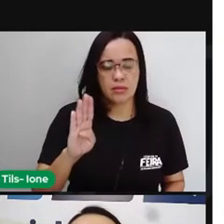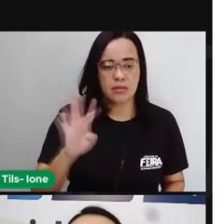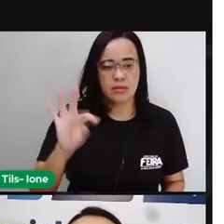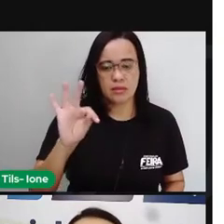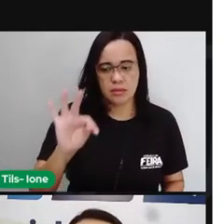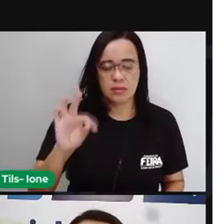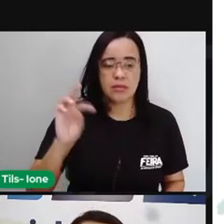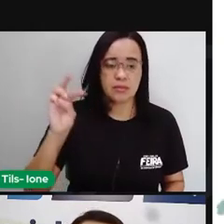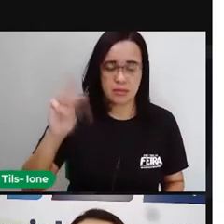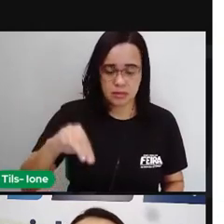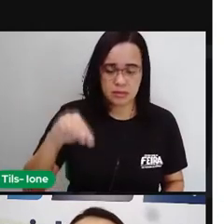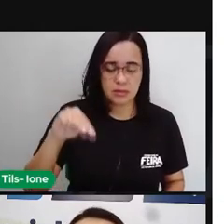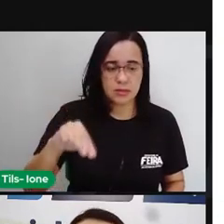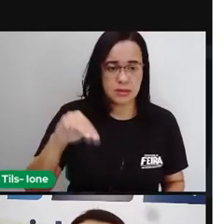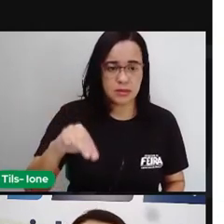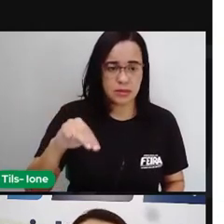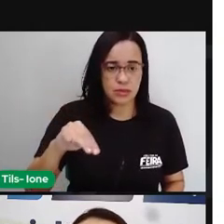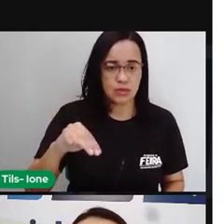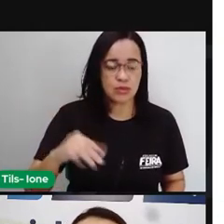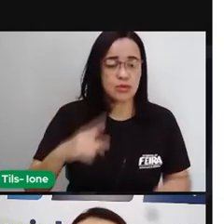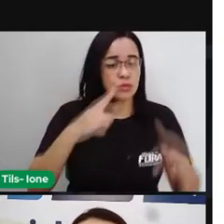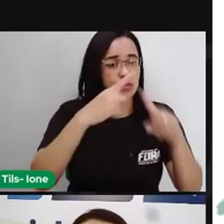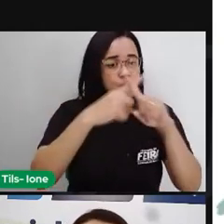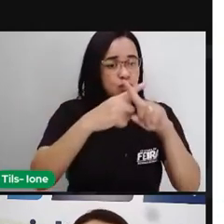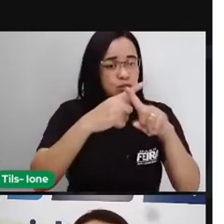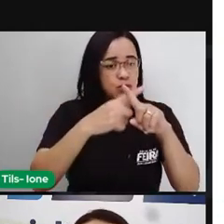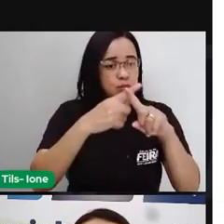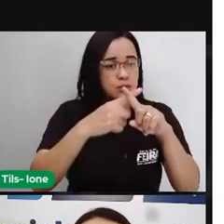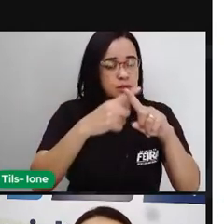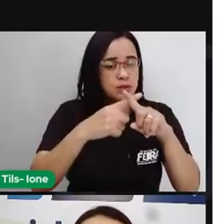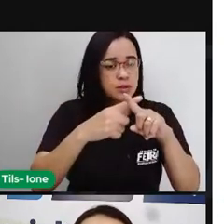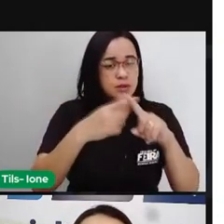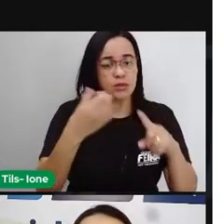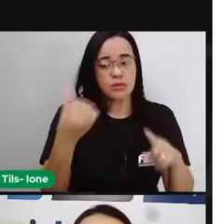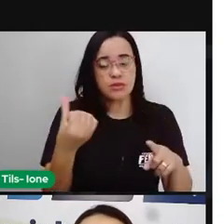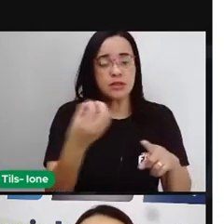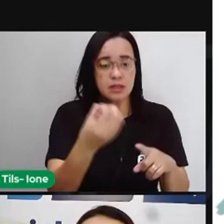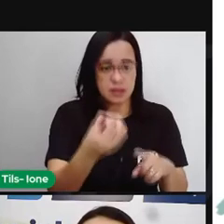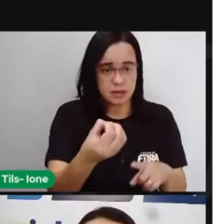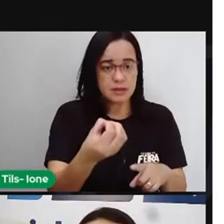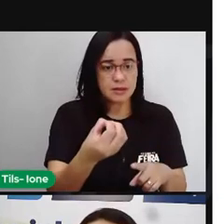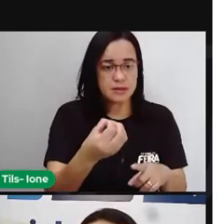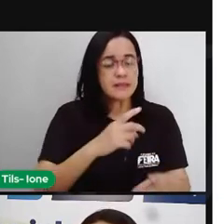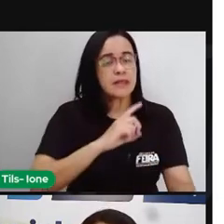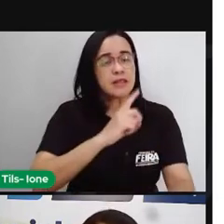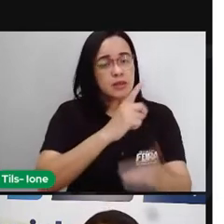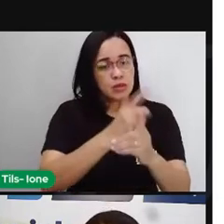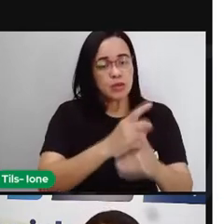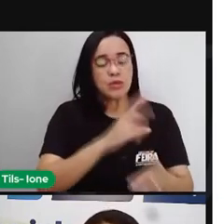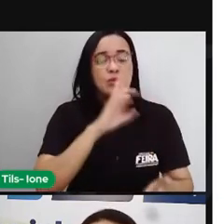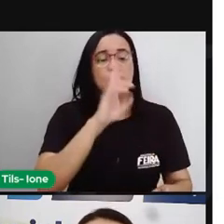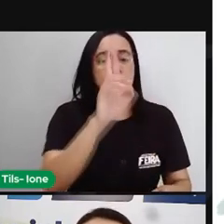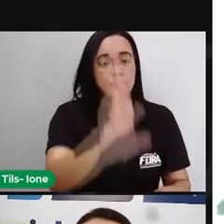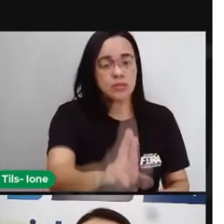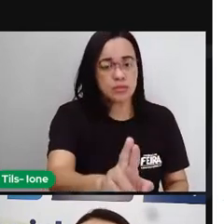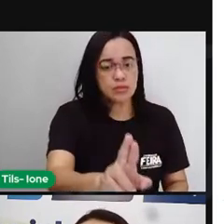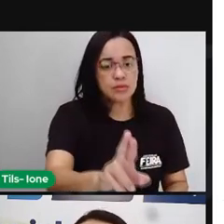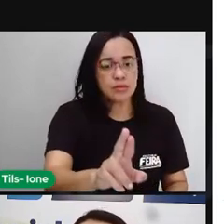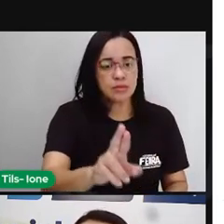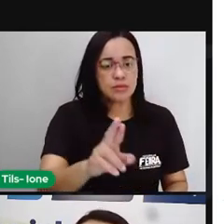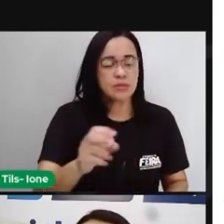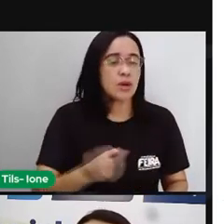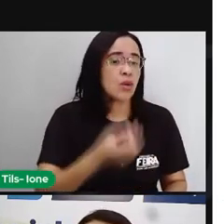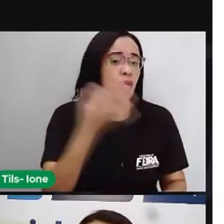4.320. Pronto. Eu achei, então, aí a resposta para a